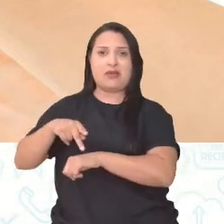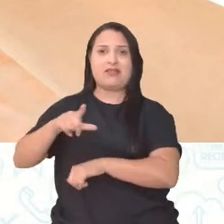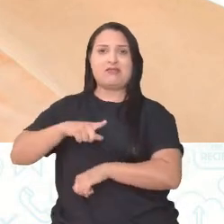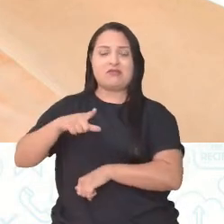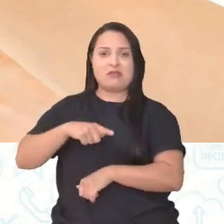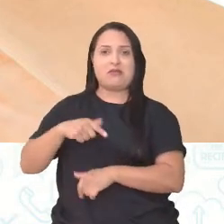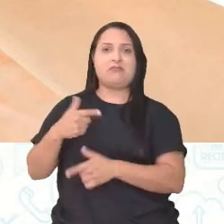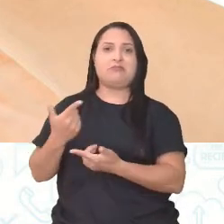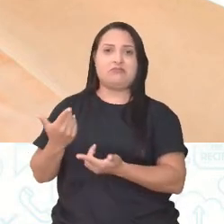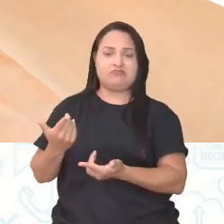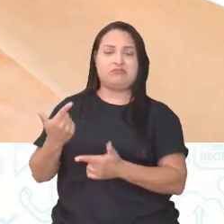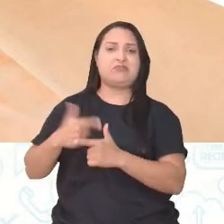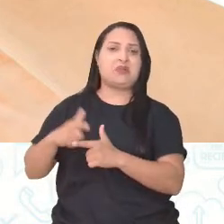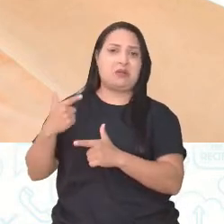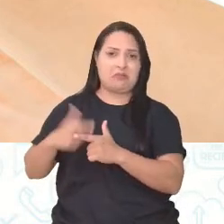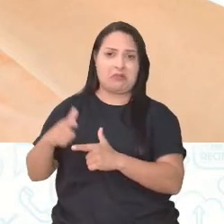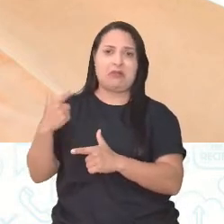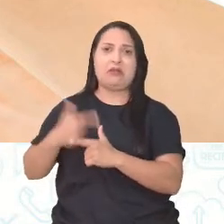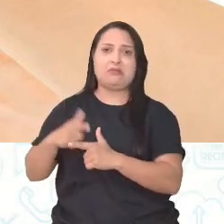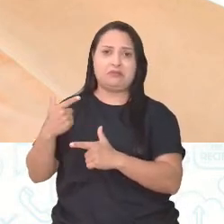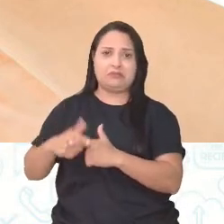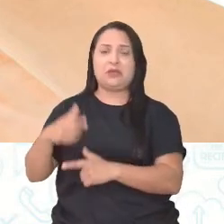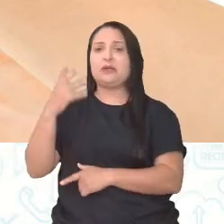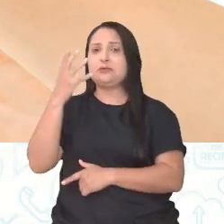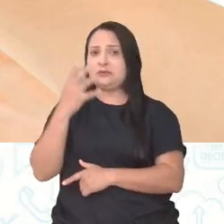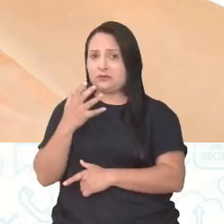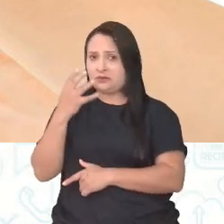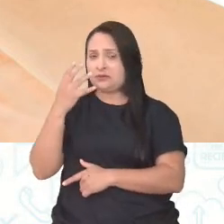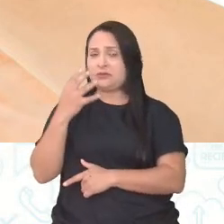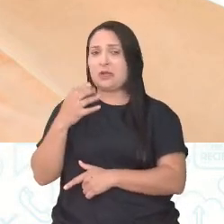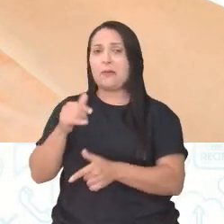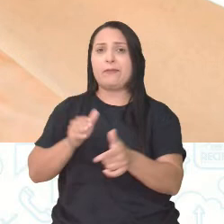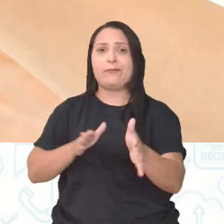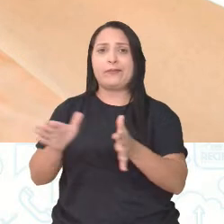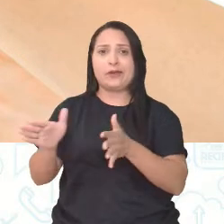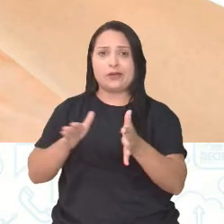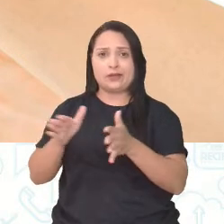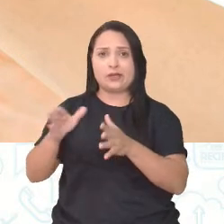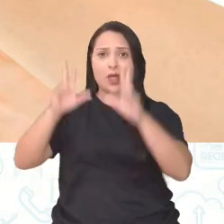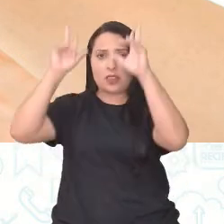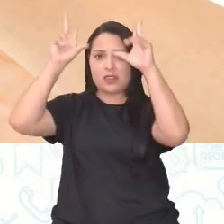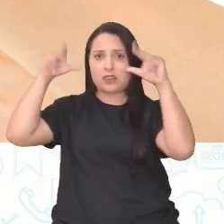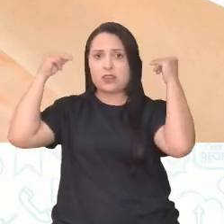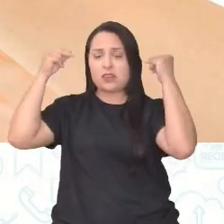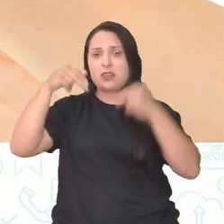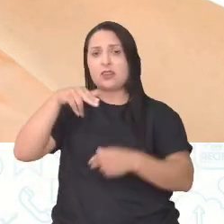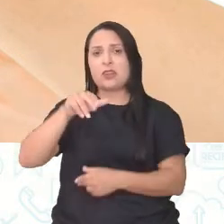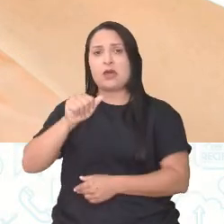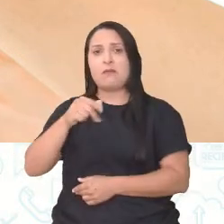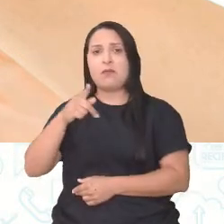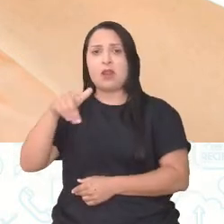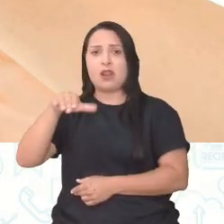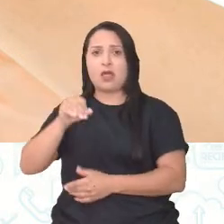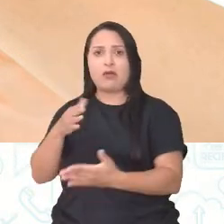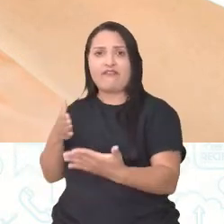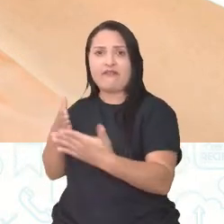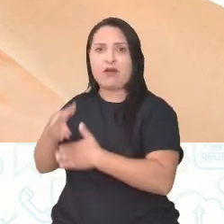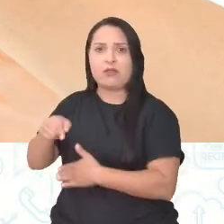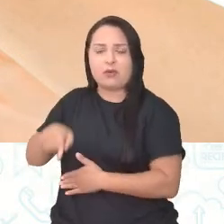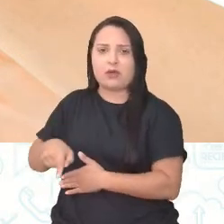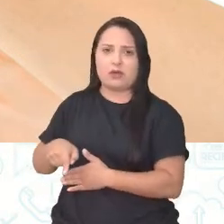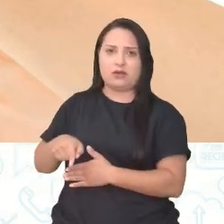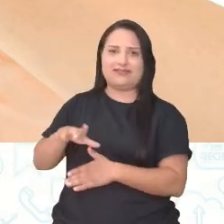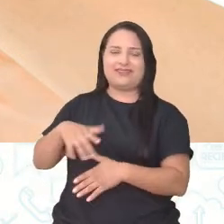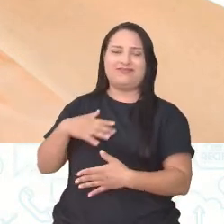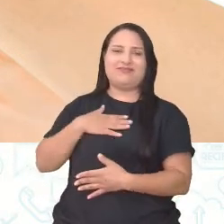graves crises. Por consequência do período que Napoleão invadiu lá. Então, isso causa